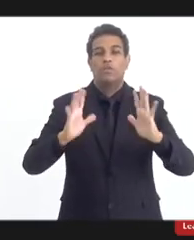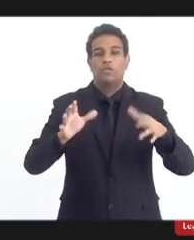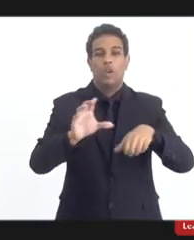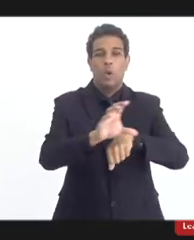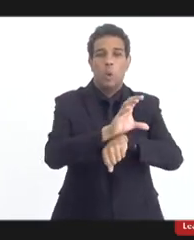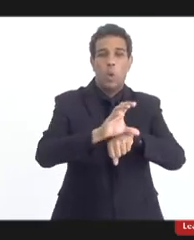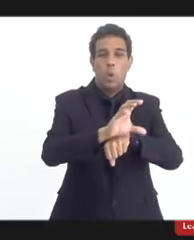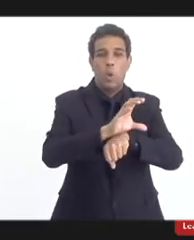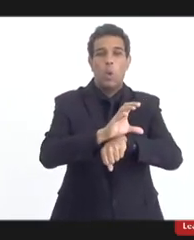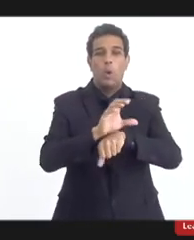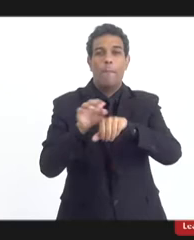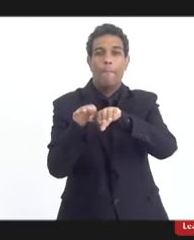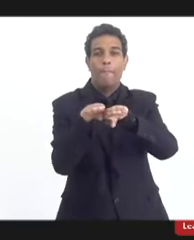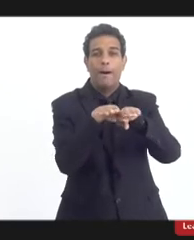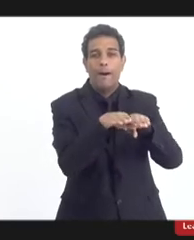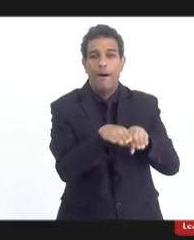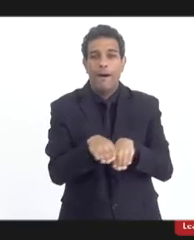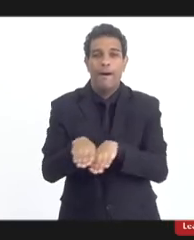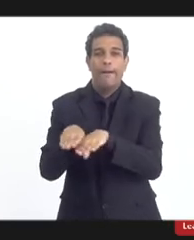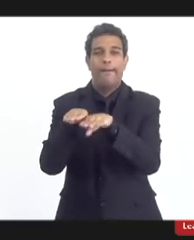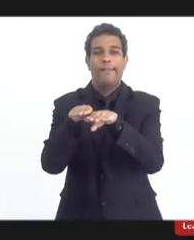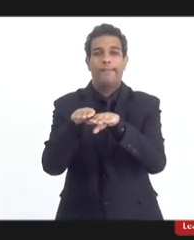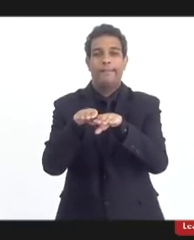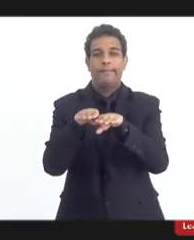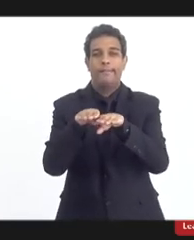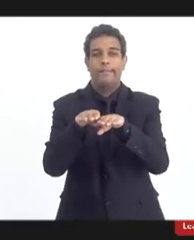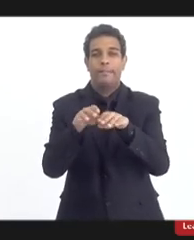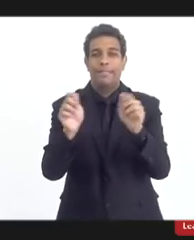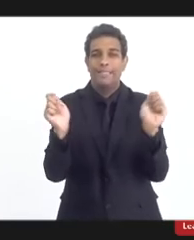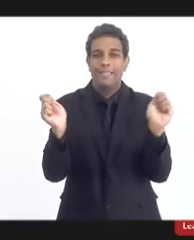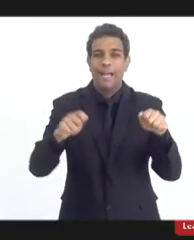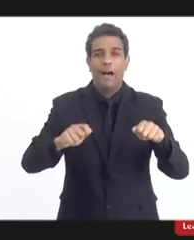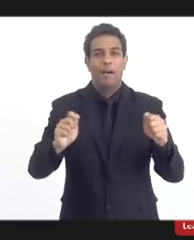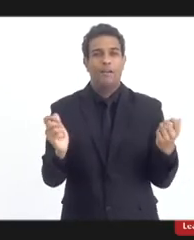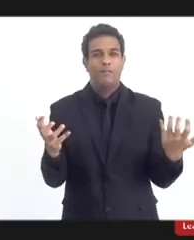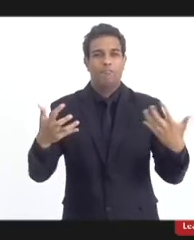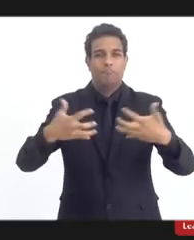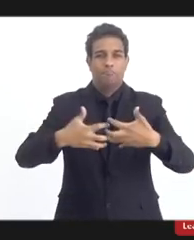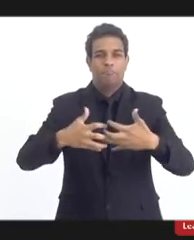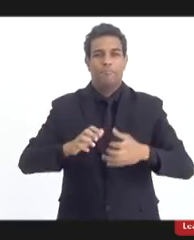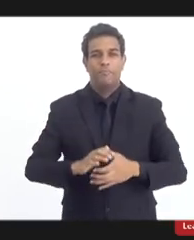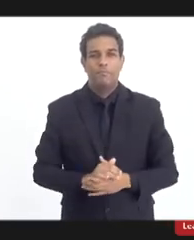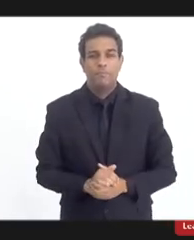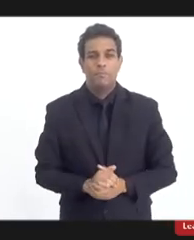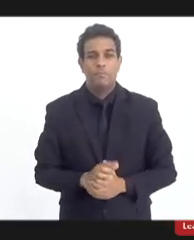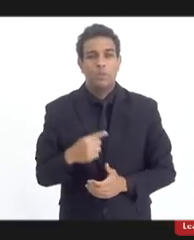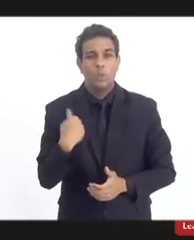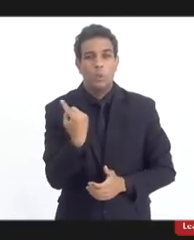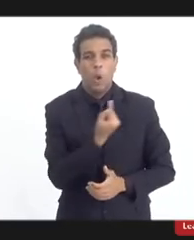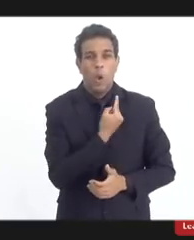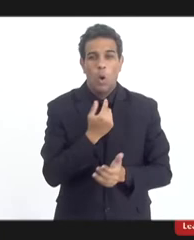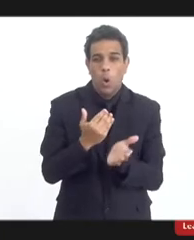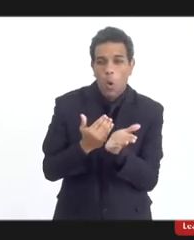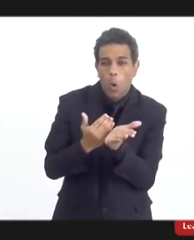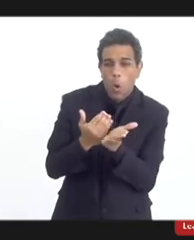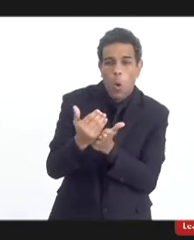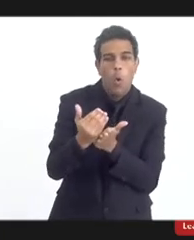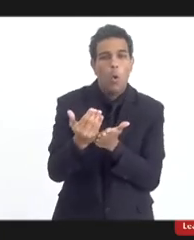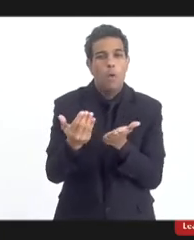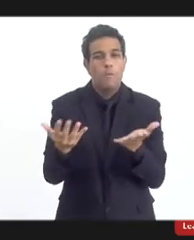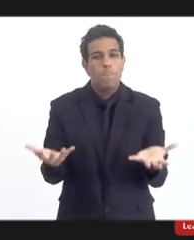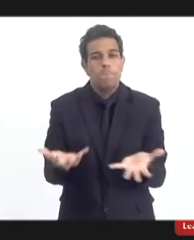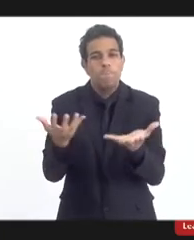República chama de princípio da intervenção preventiva. Como é que nós podemos mobilizar a